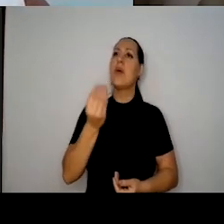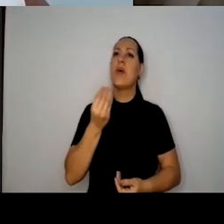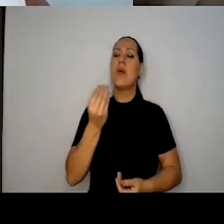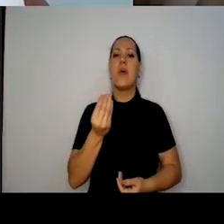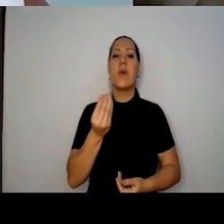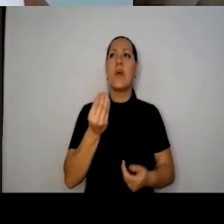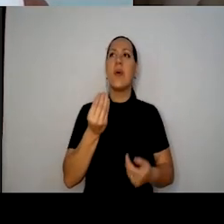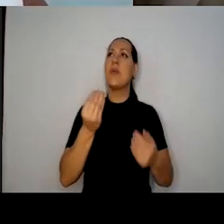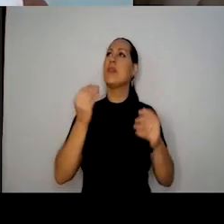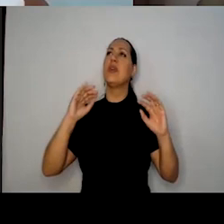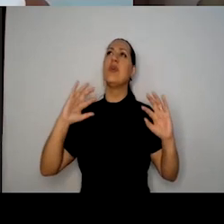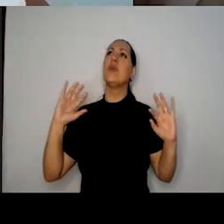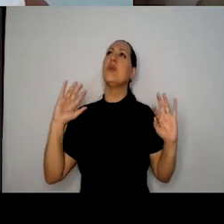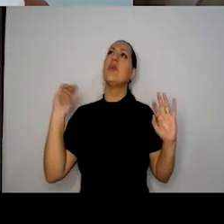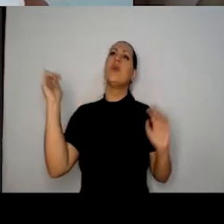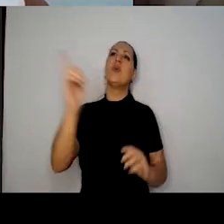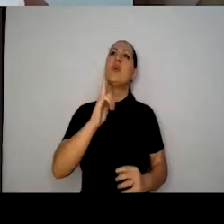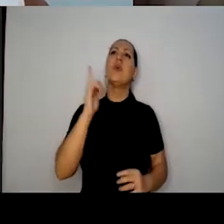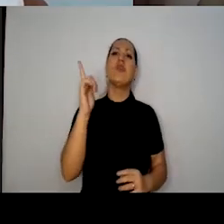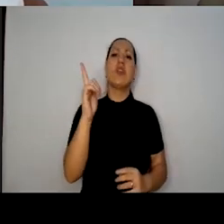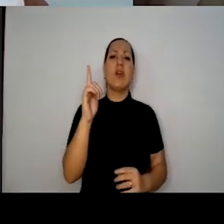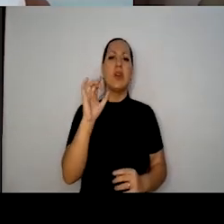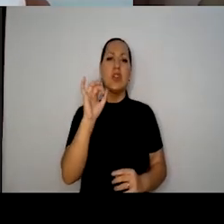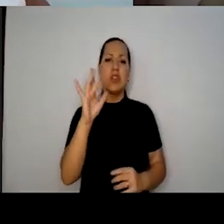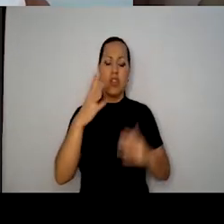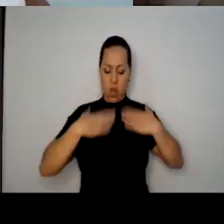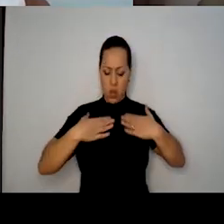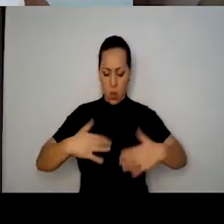só a cura física.